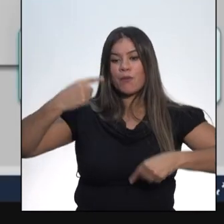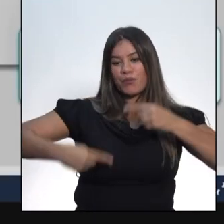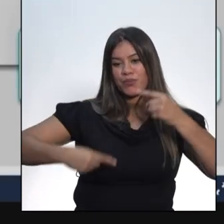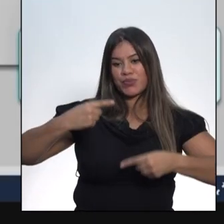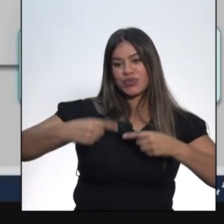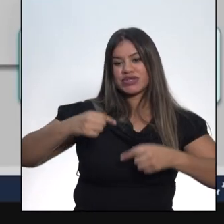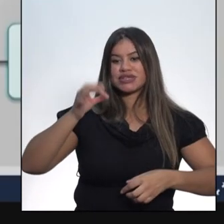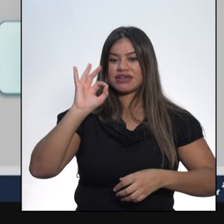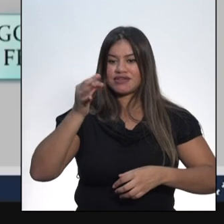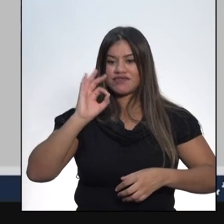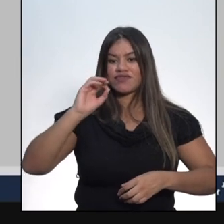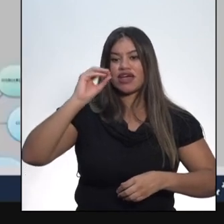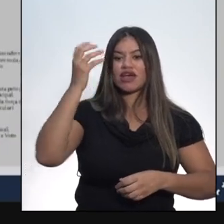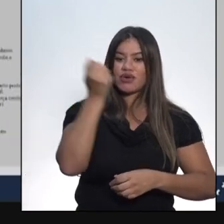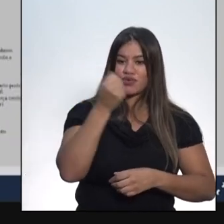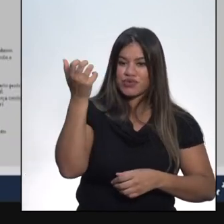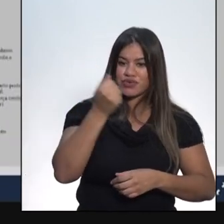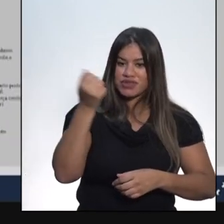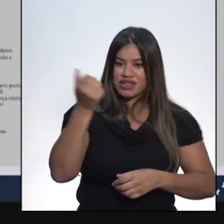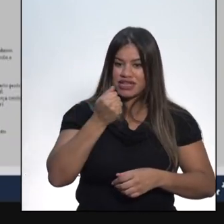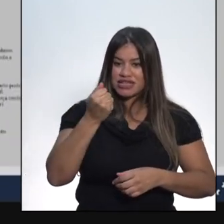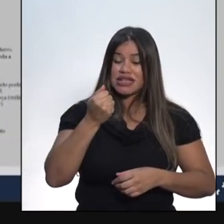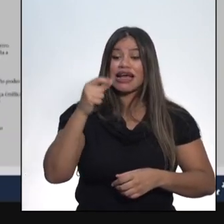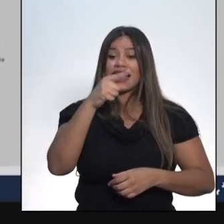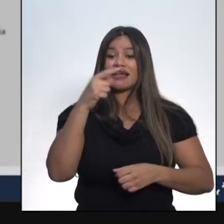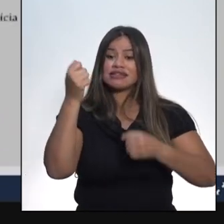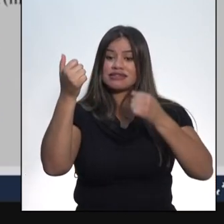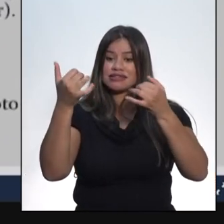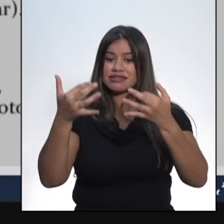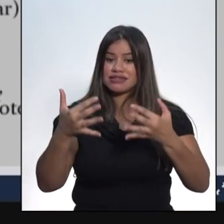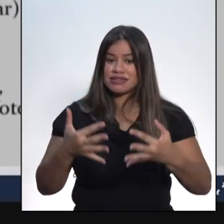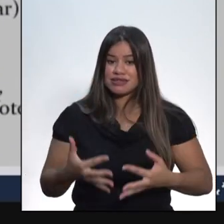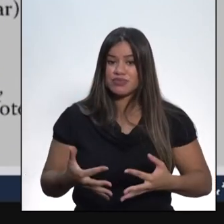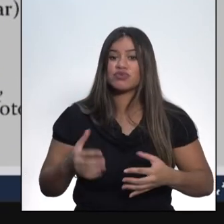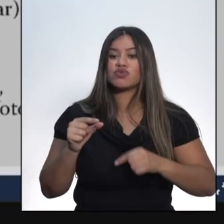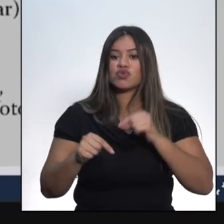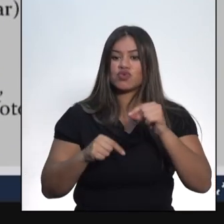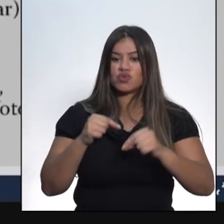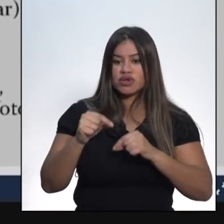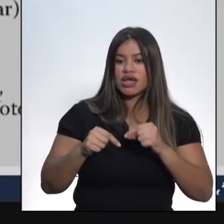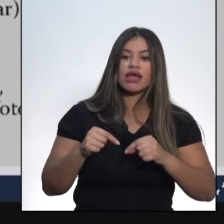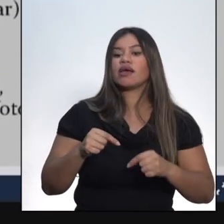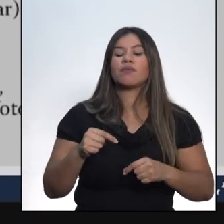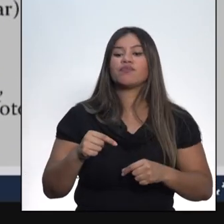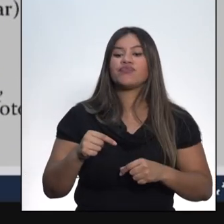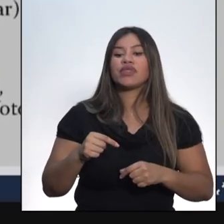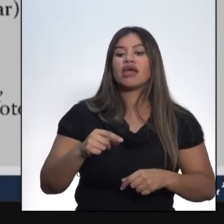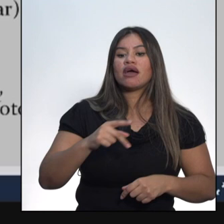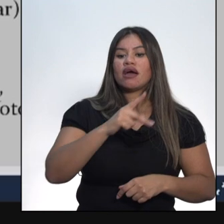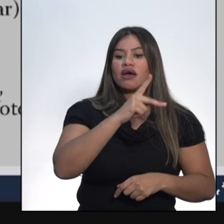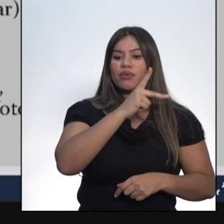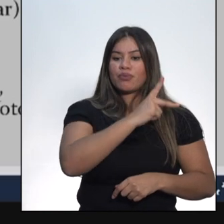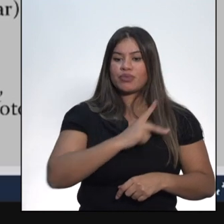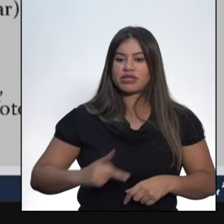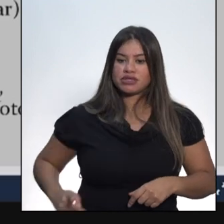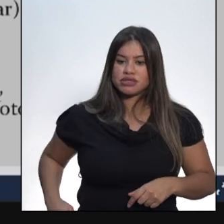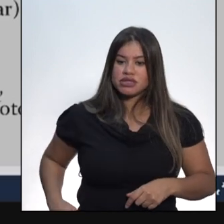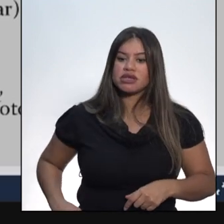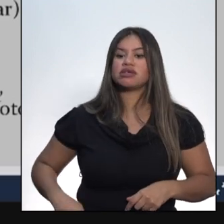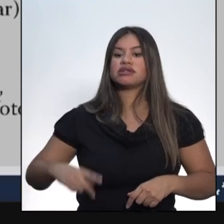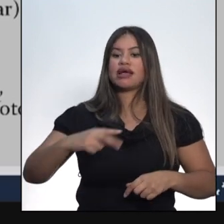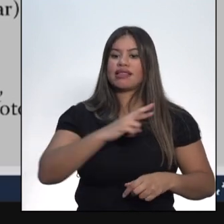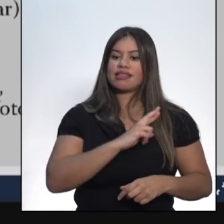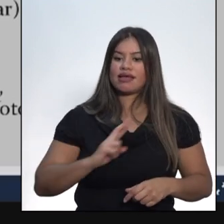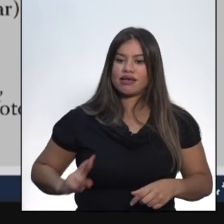Essa expressão faz referência ao revezamento no cargo da presidência da República realizado pelos estados de